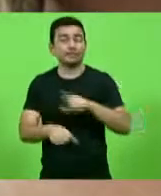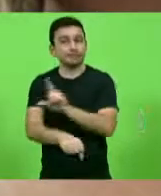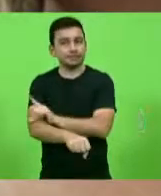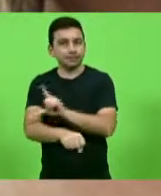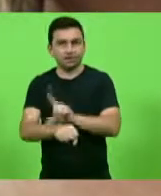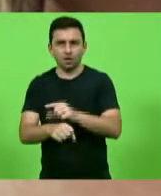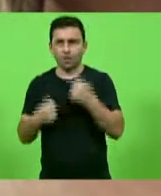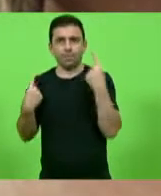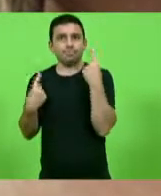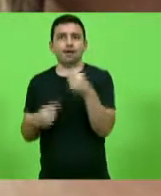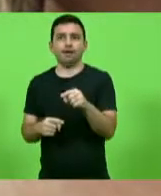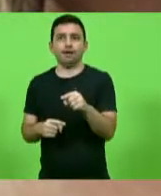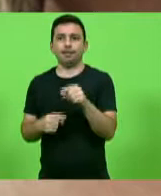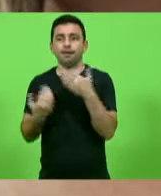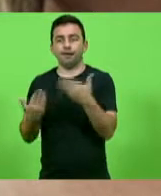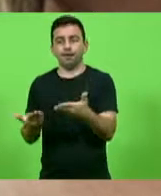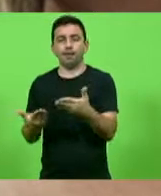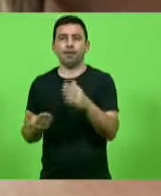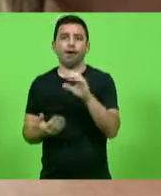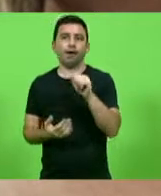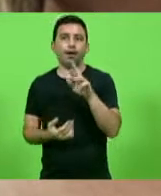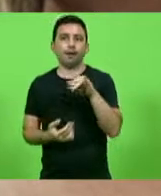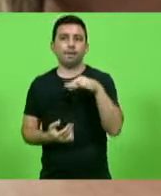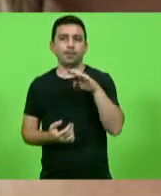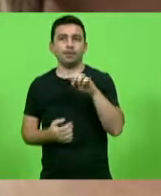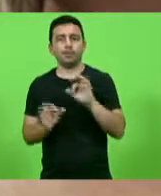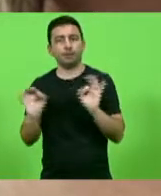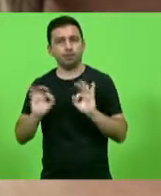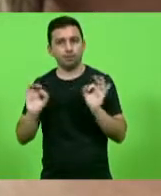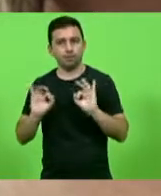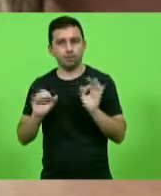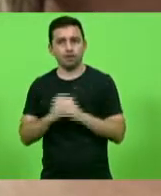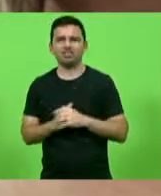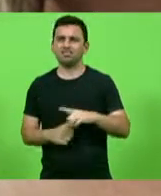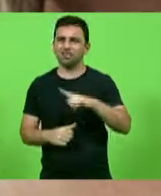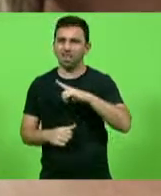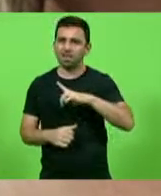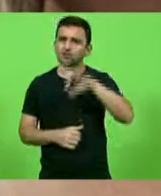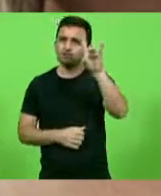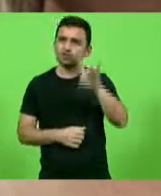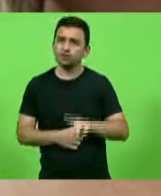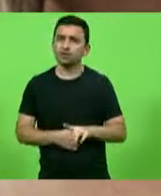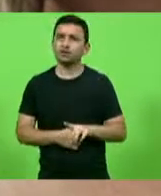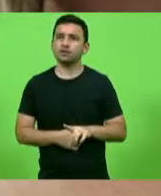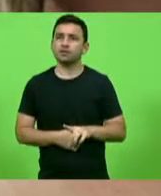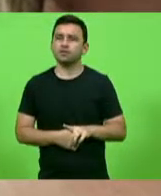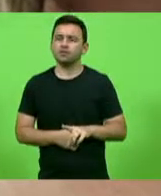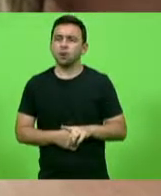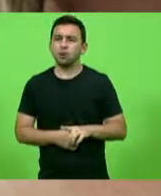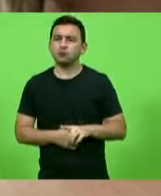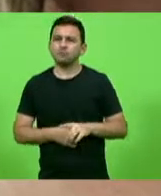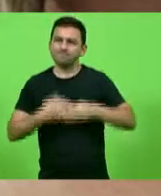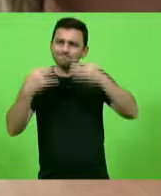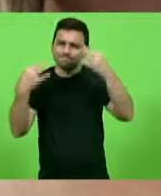ataque à deputada Carmen Zanotto e aos outros citados. Eles têm todo o direito de ter as convicções políticas e partidárias que eles